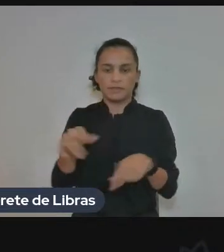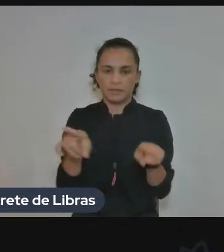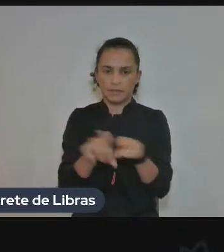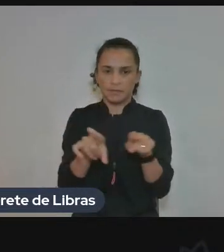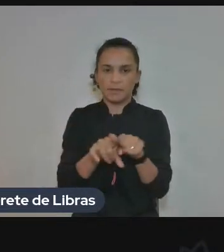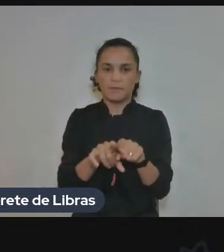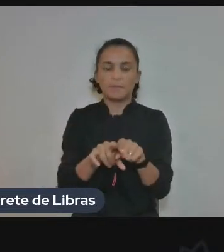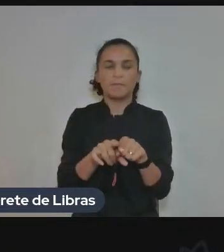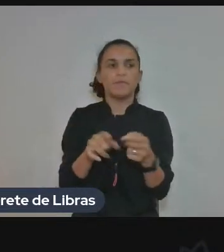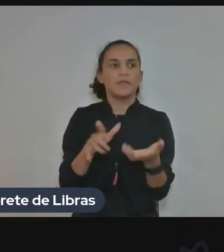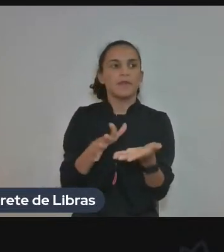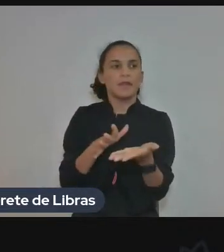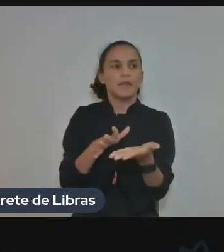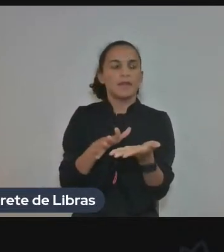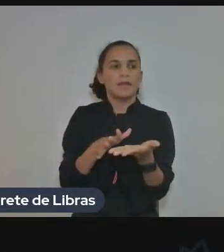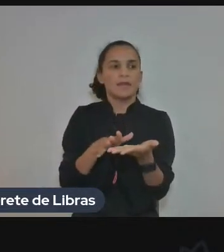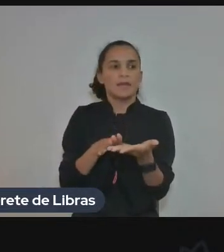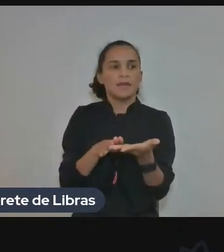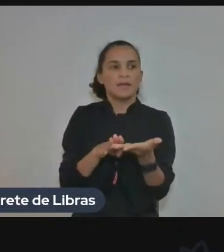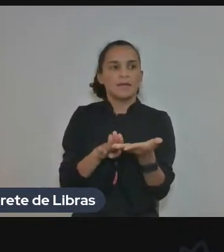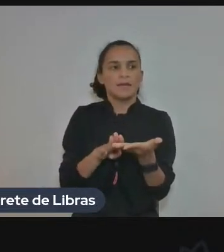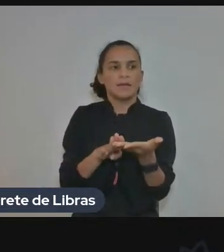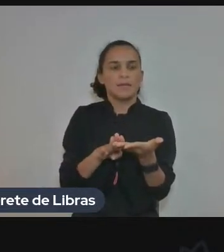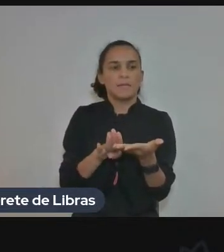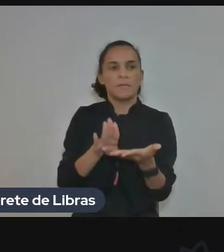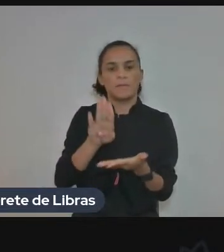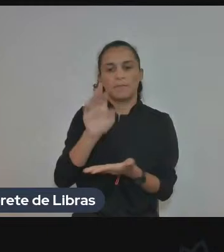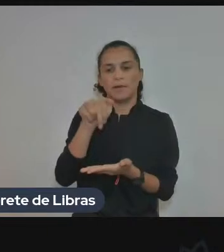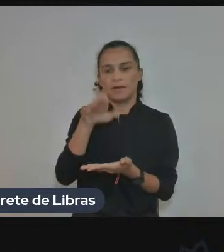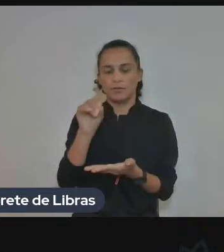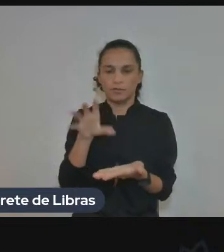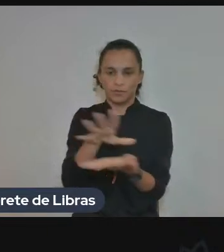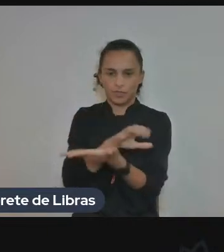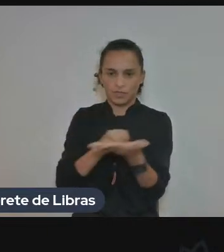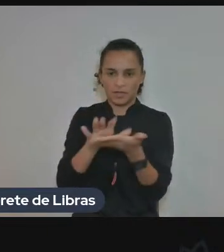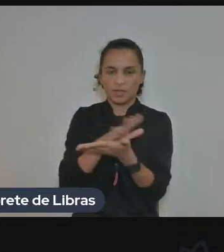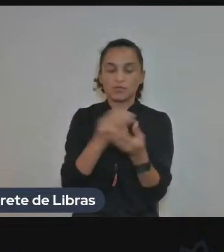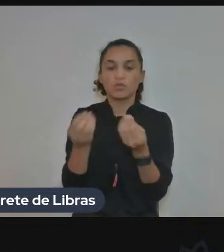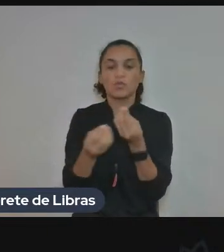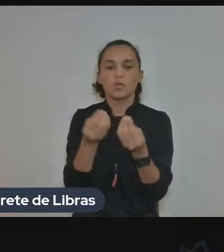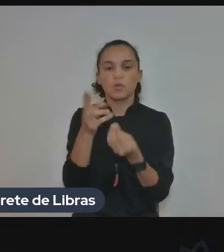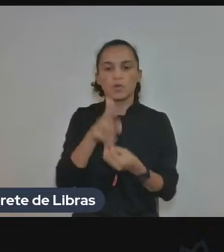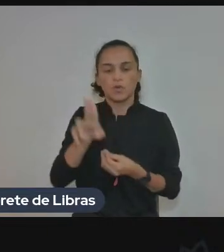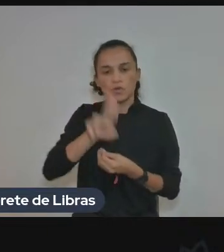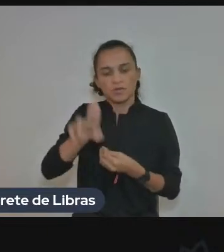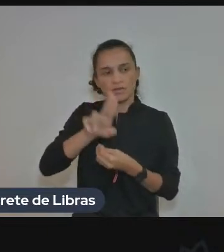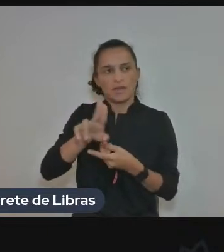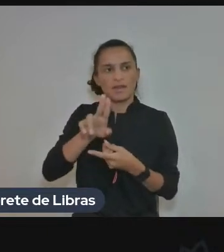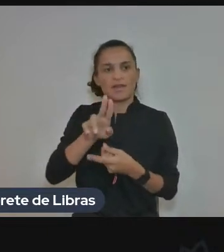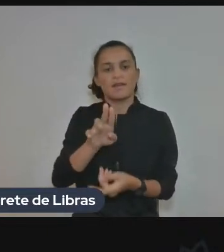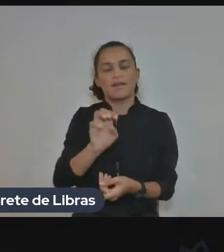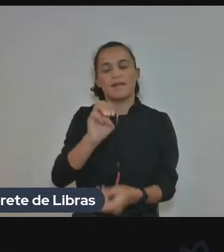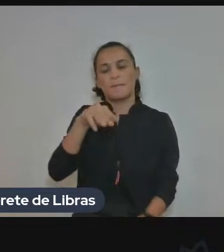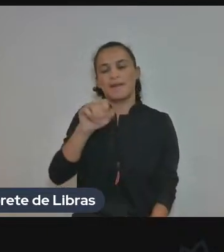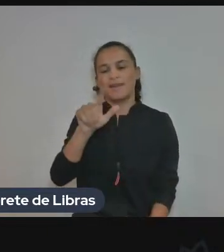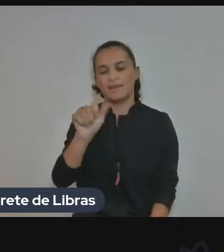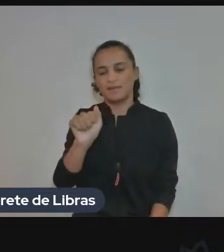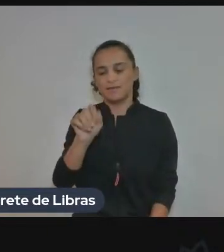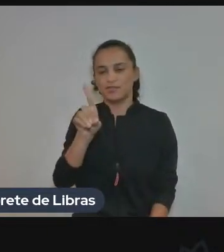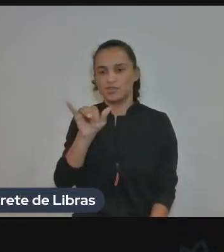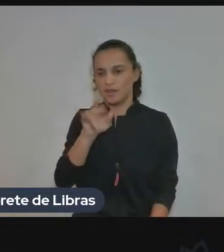O banco de dados, a obra consultável, como usar a mala direta para criar dicionários a partir do Excel.